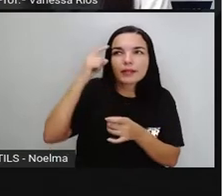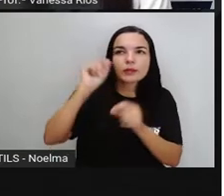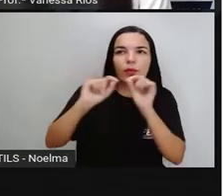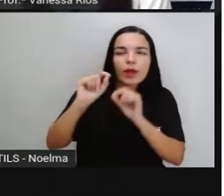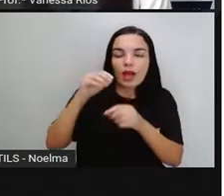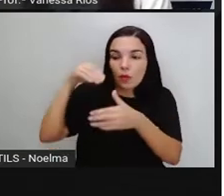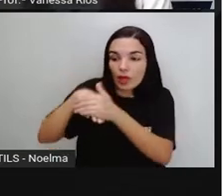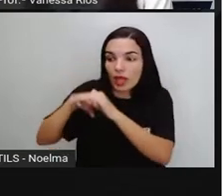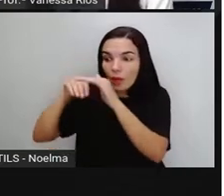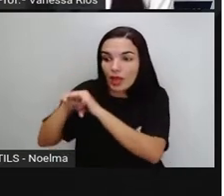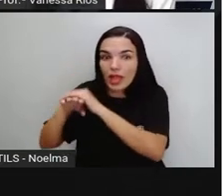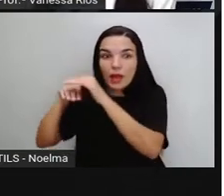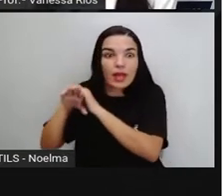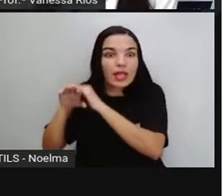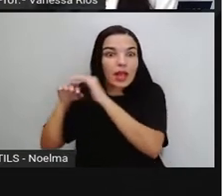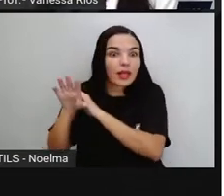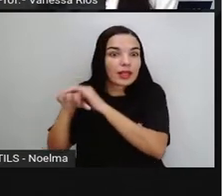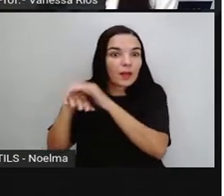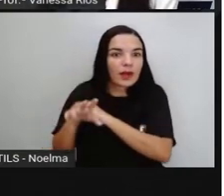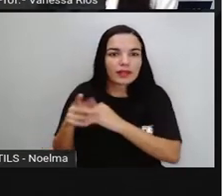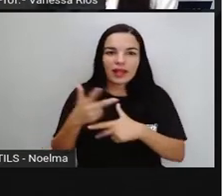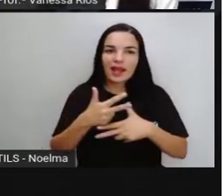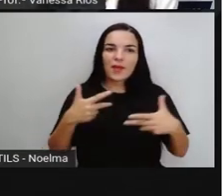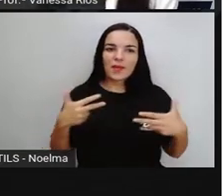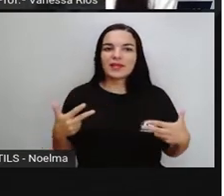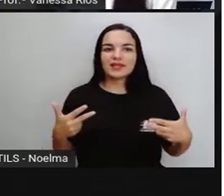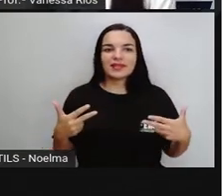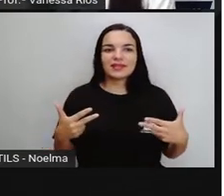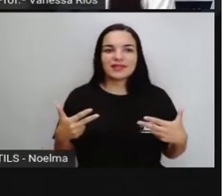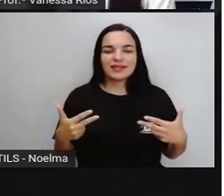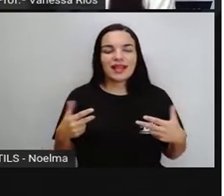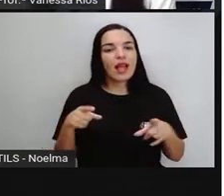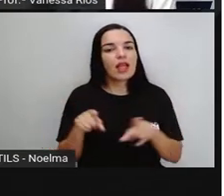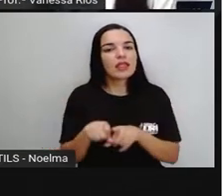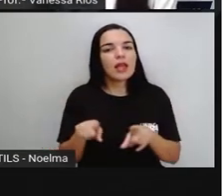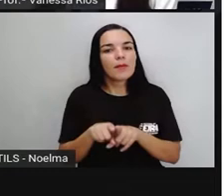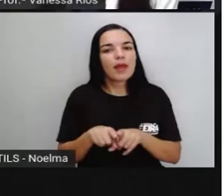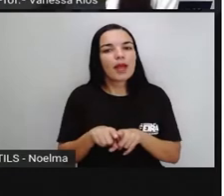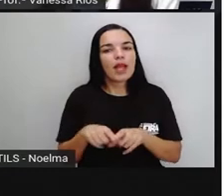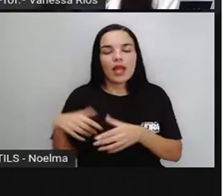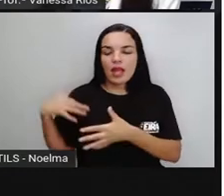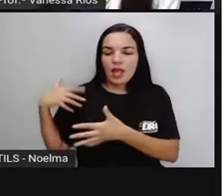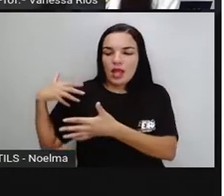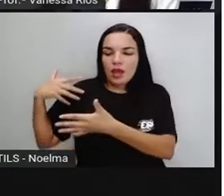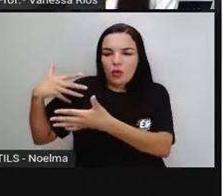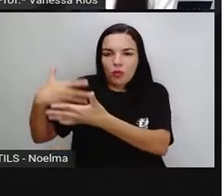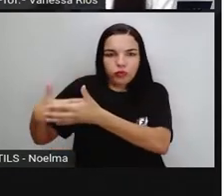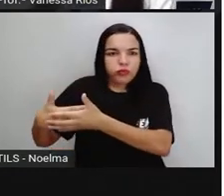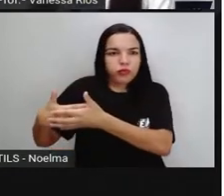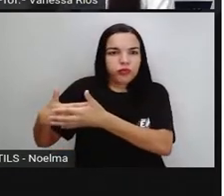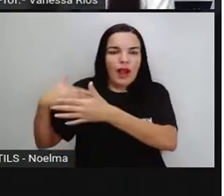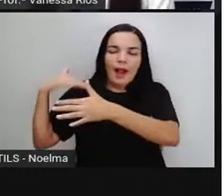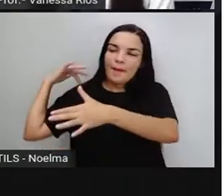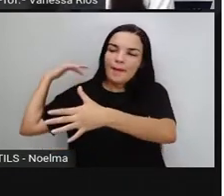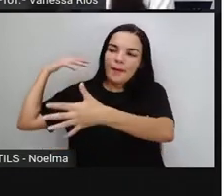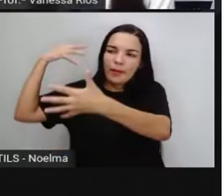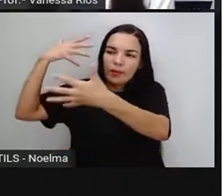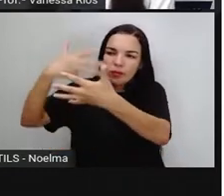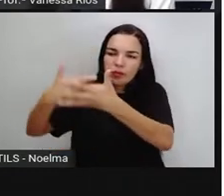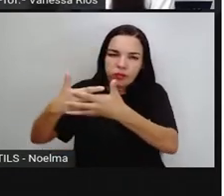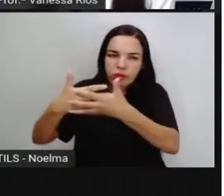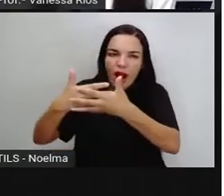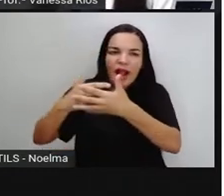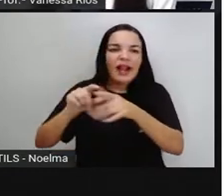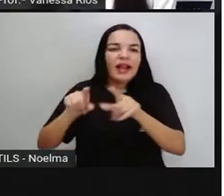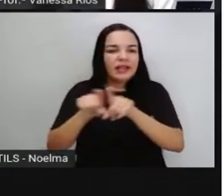ao acúmulo de bens, algo deixado por herança, né? Passado aí de geração para geração. Mas a